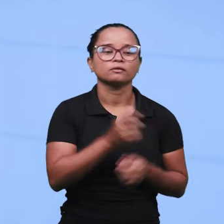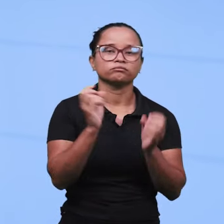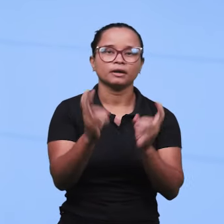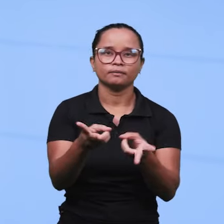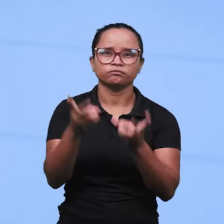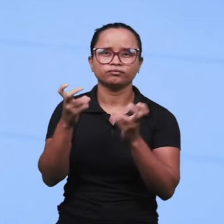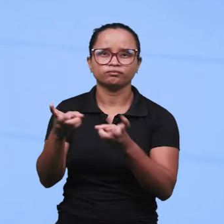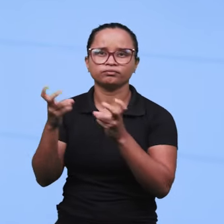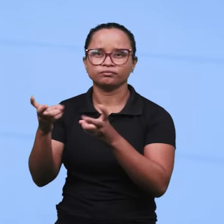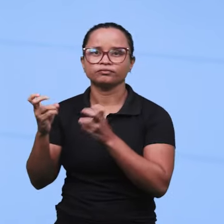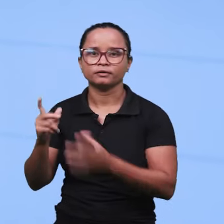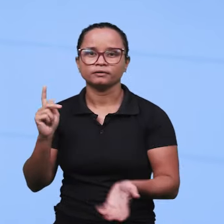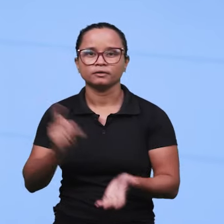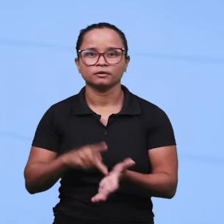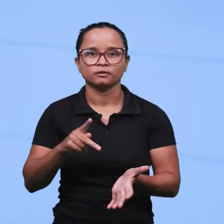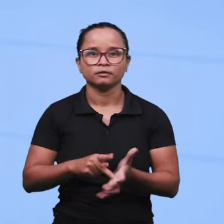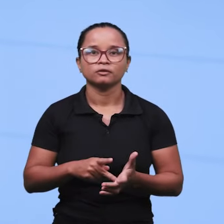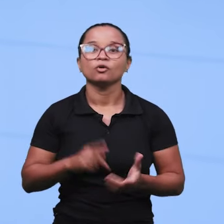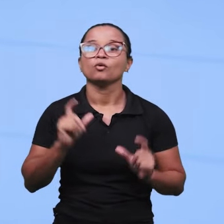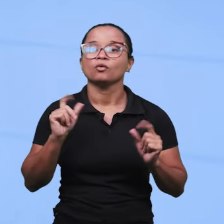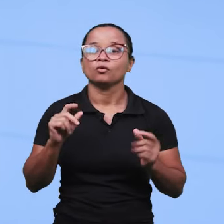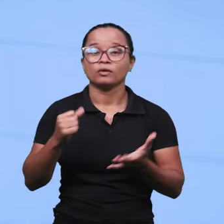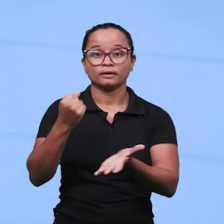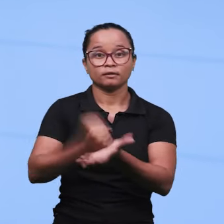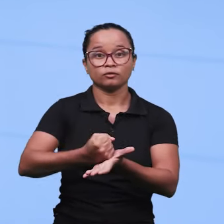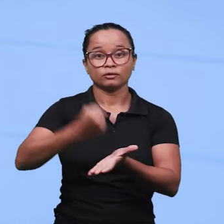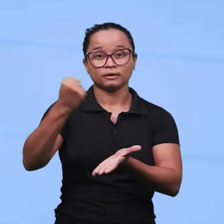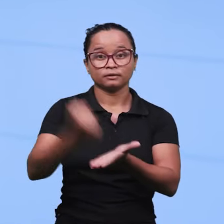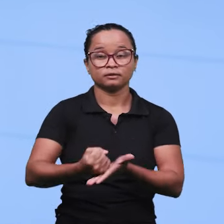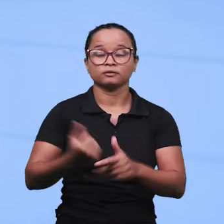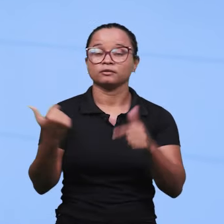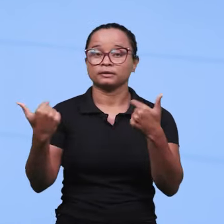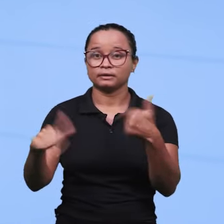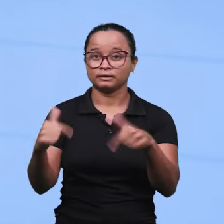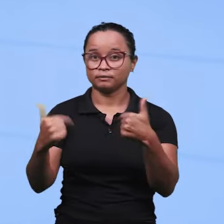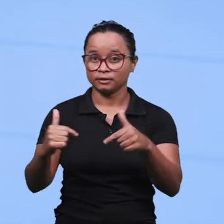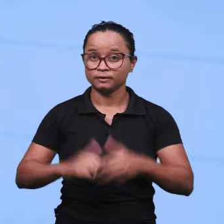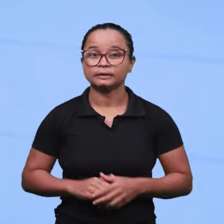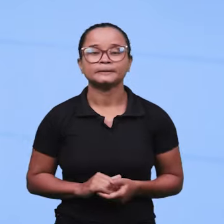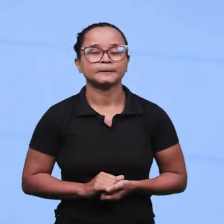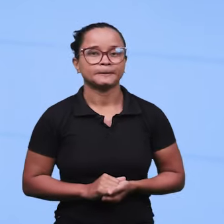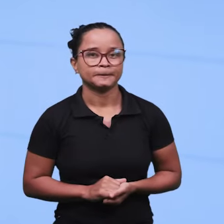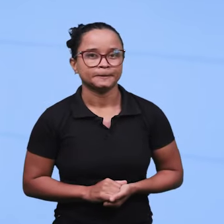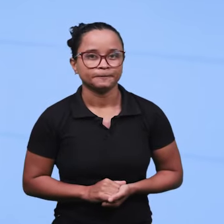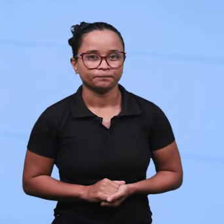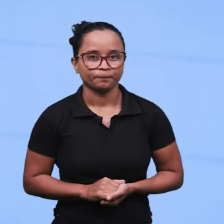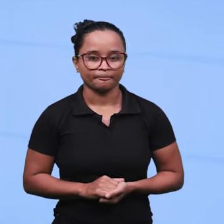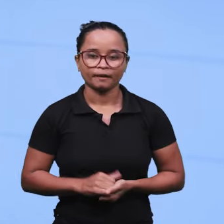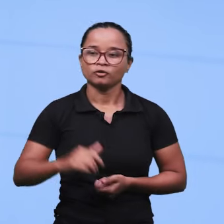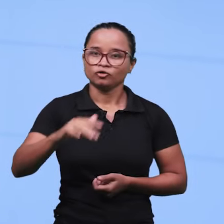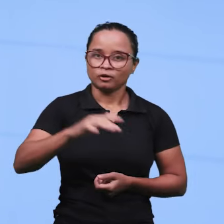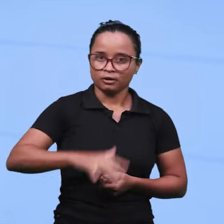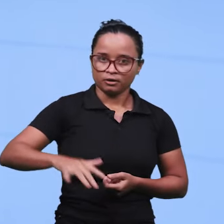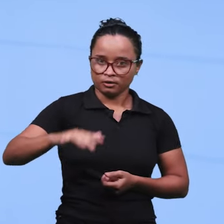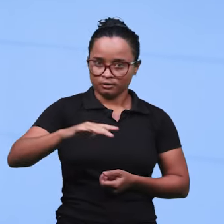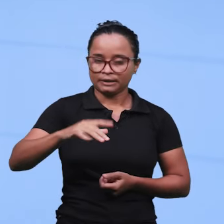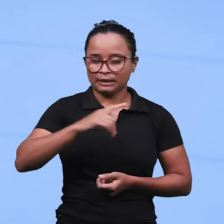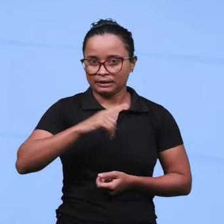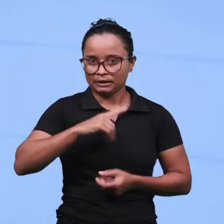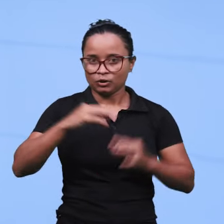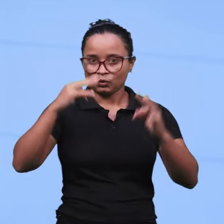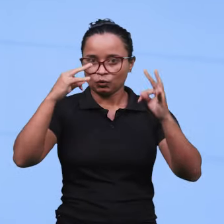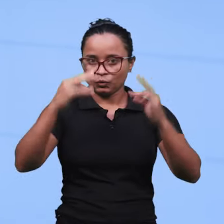identificar, na verdade, se aquele contrato de trabalho está ali, abrange o que